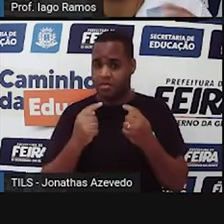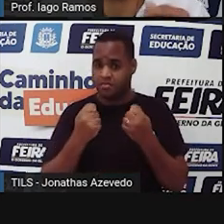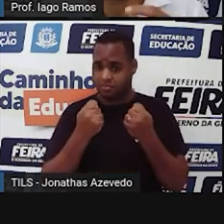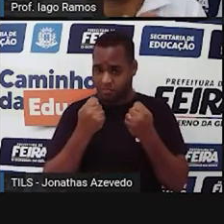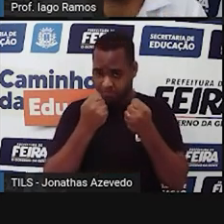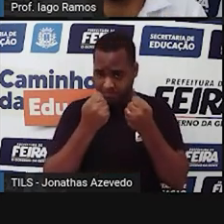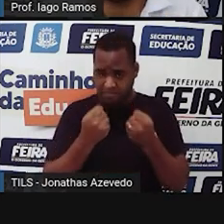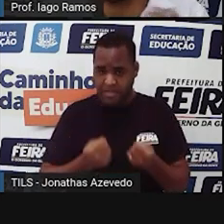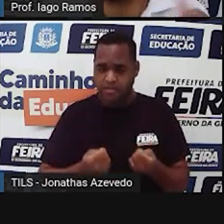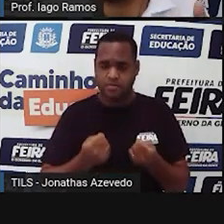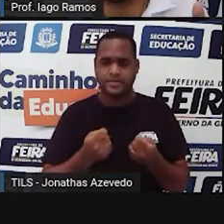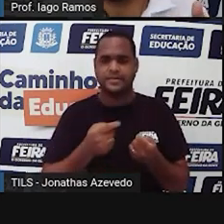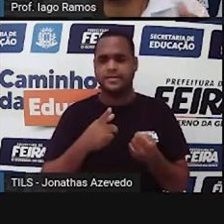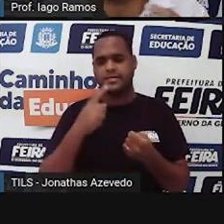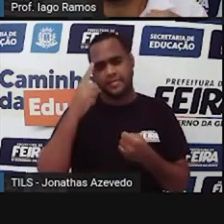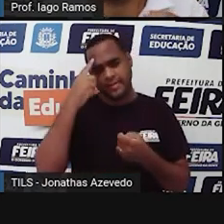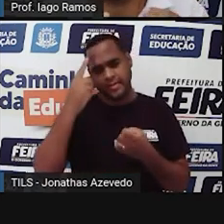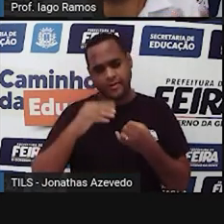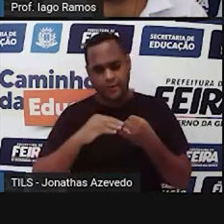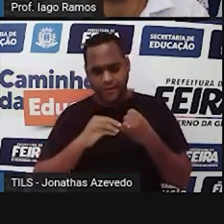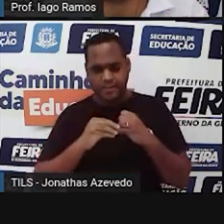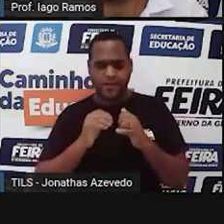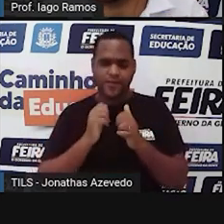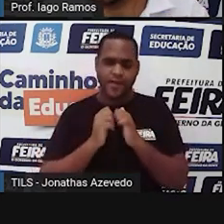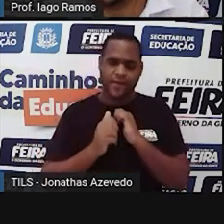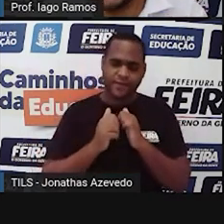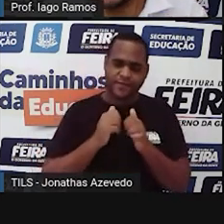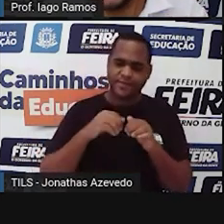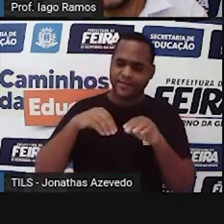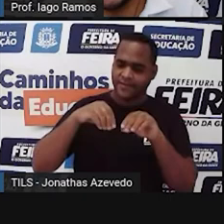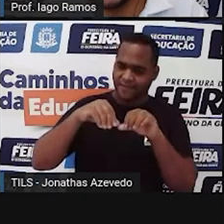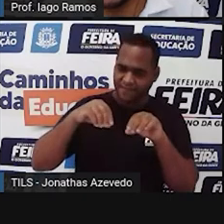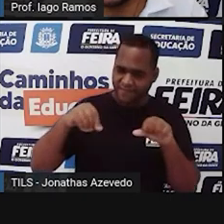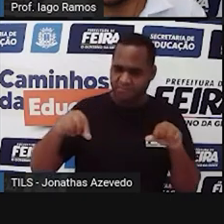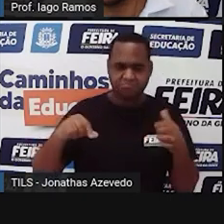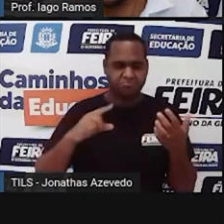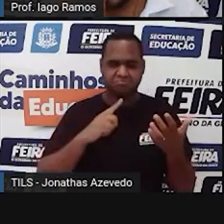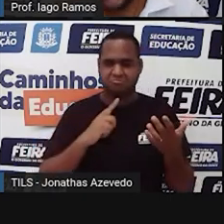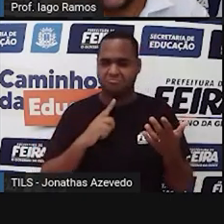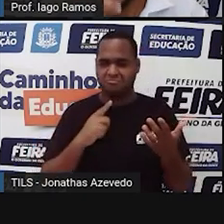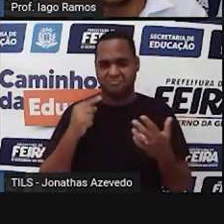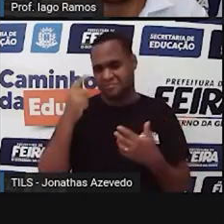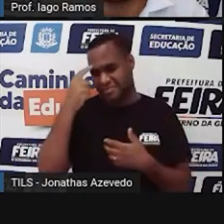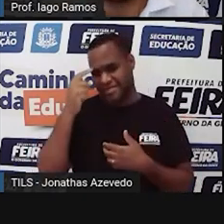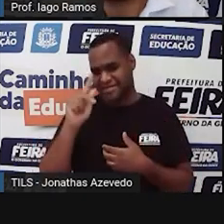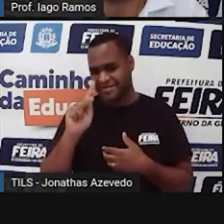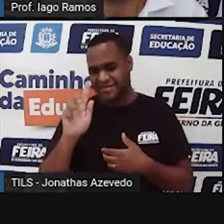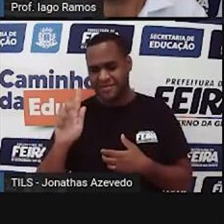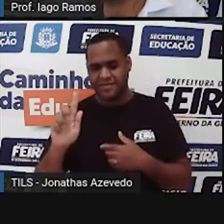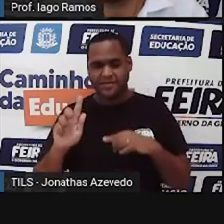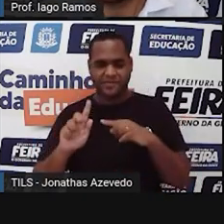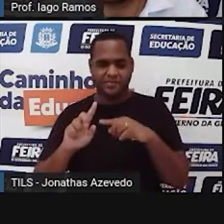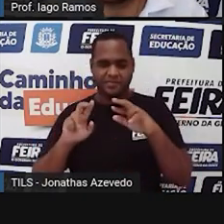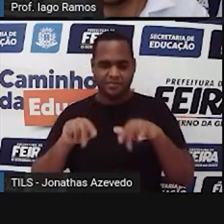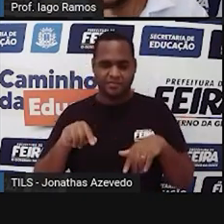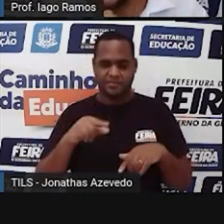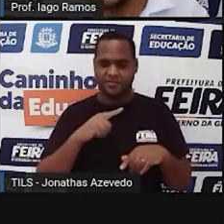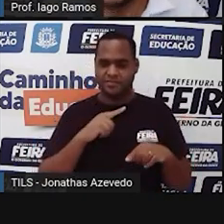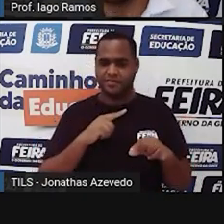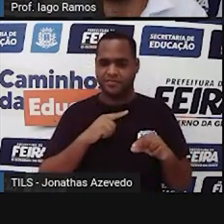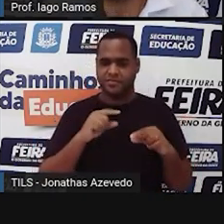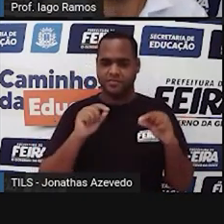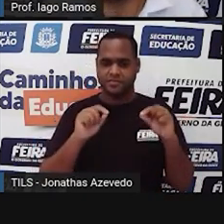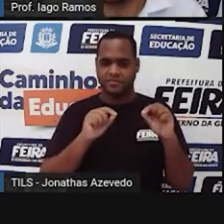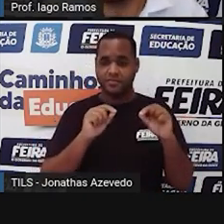sólidas, A gente pensa no feijão, no arroz, na farinha, né? E não em coisas líquidas. Então,